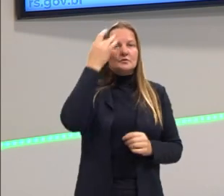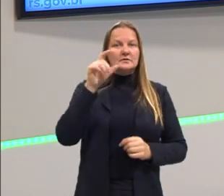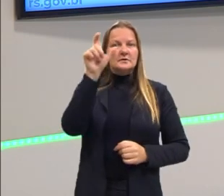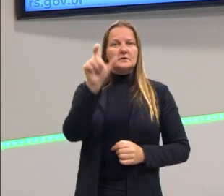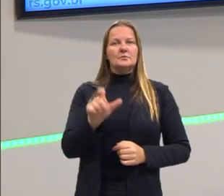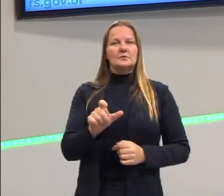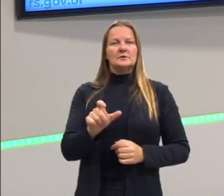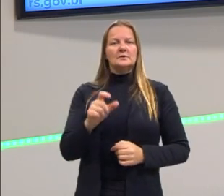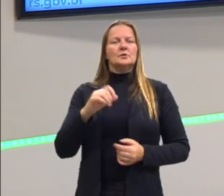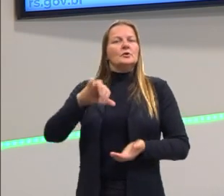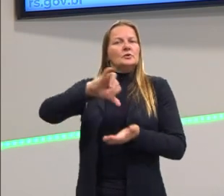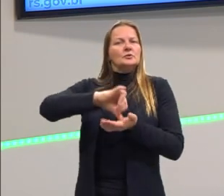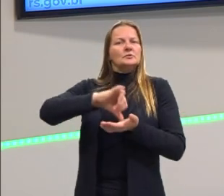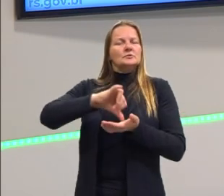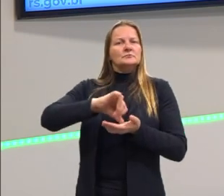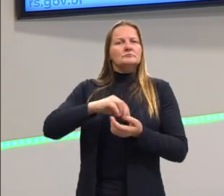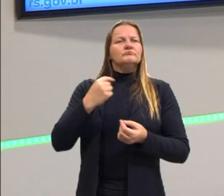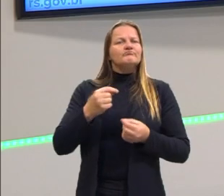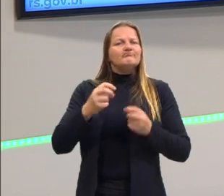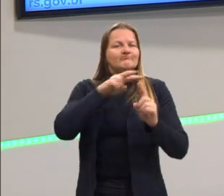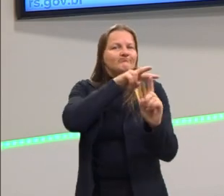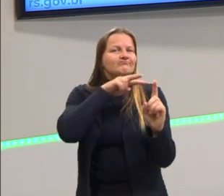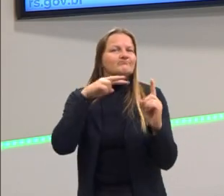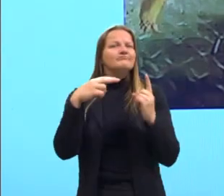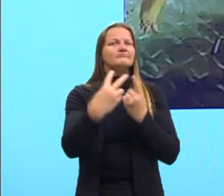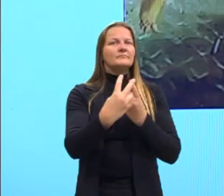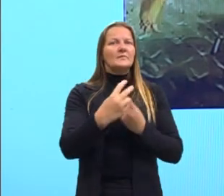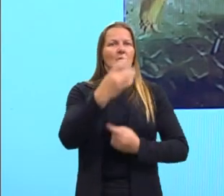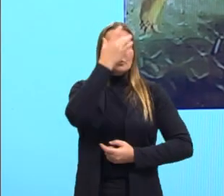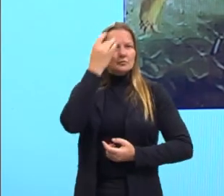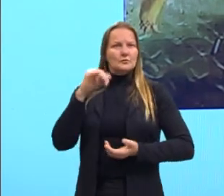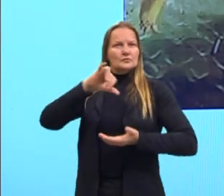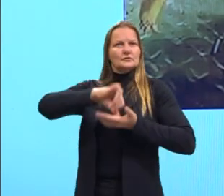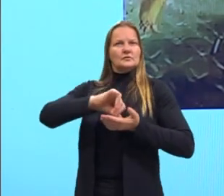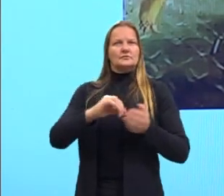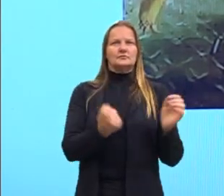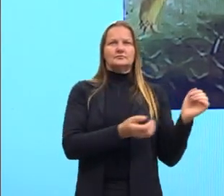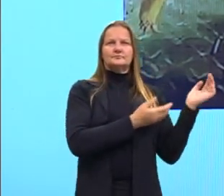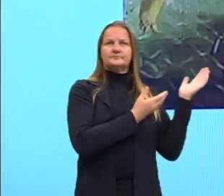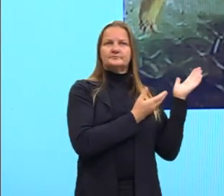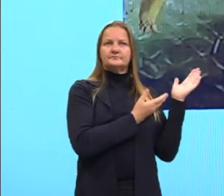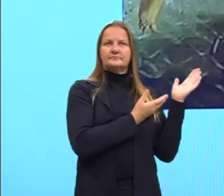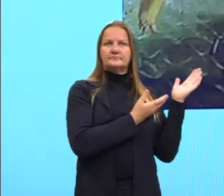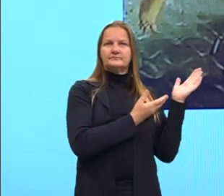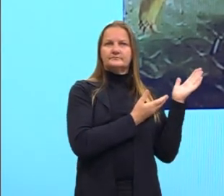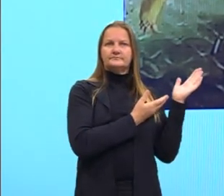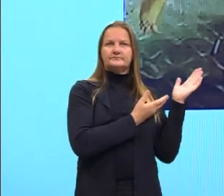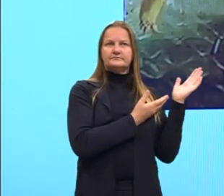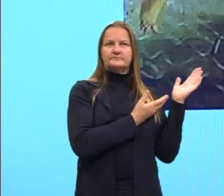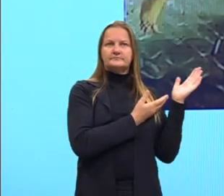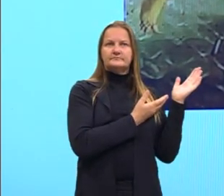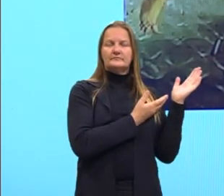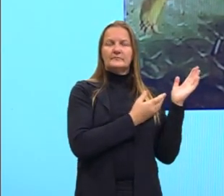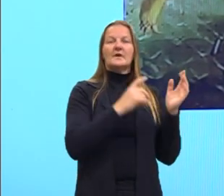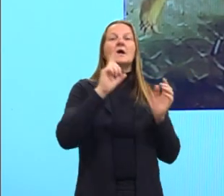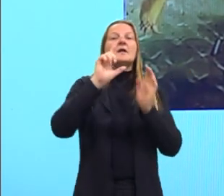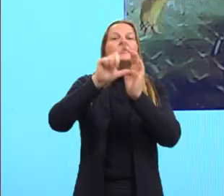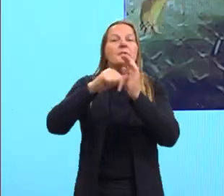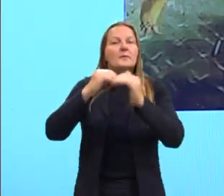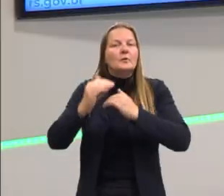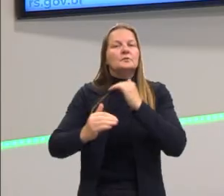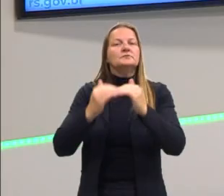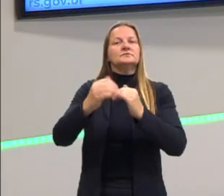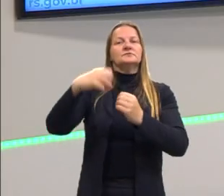como centro nessa perspectiva antropocentrista. E tudo isso vai gerar depois o iluminismo, em que